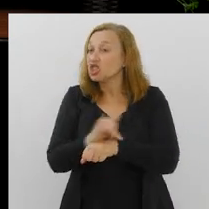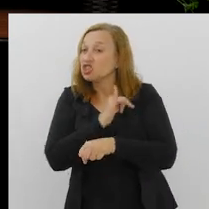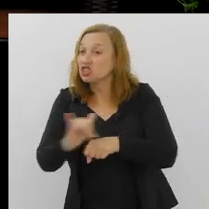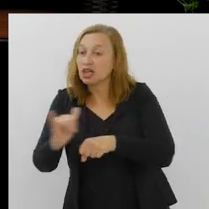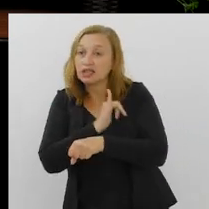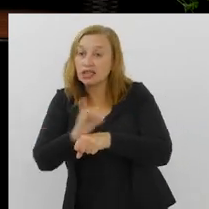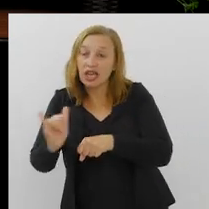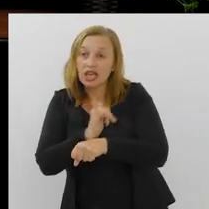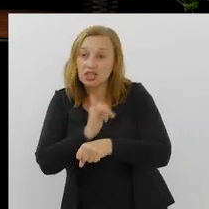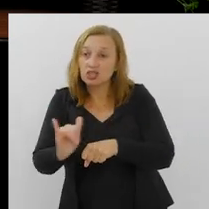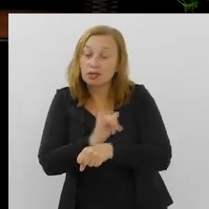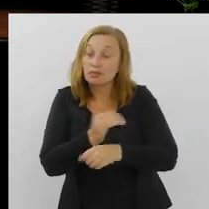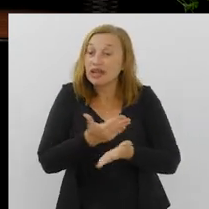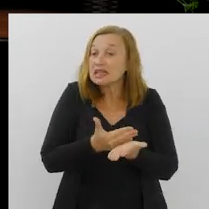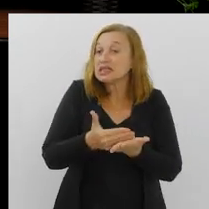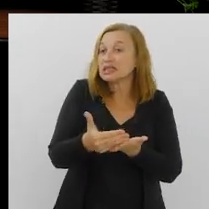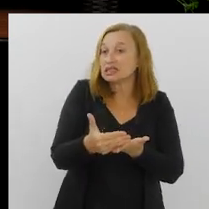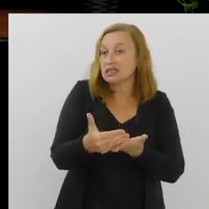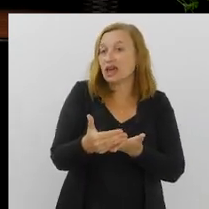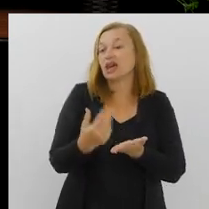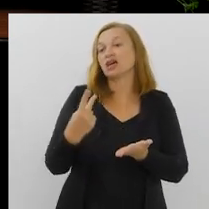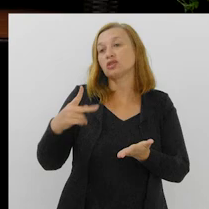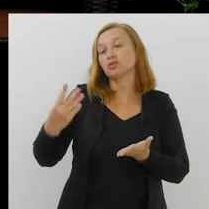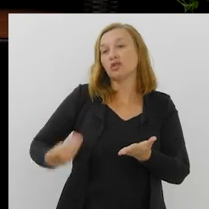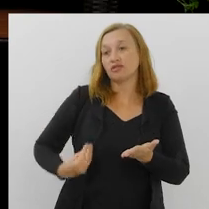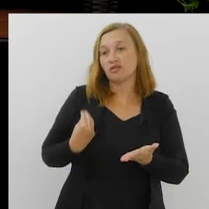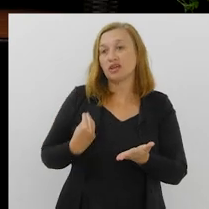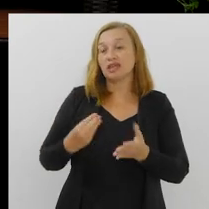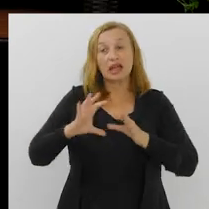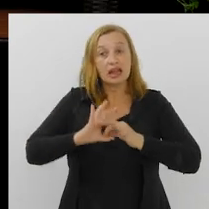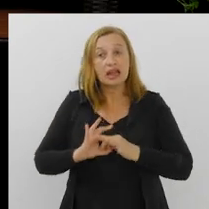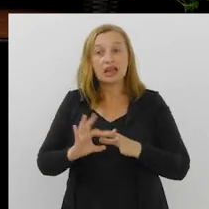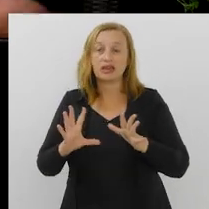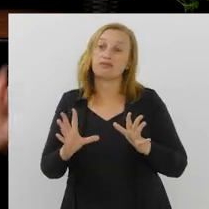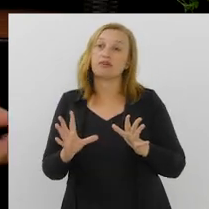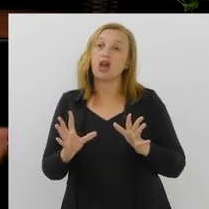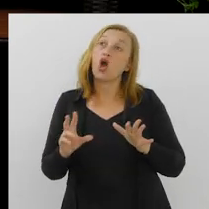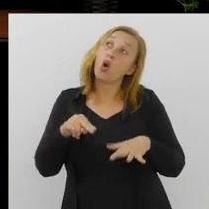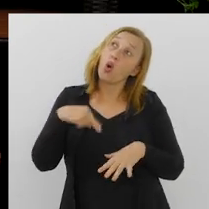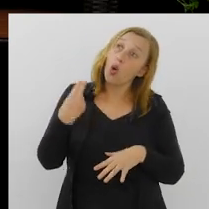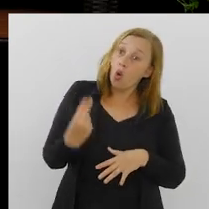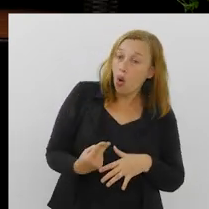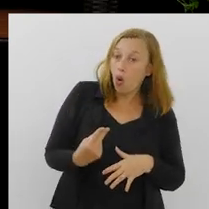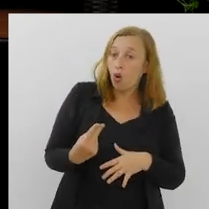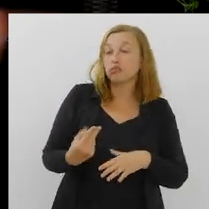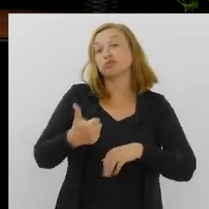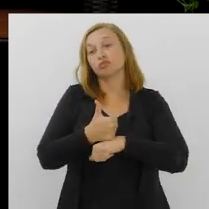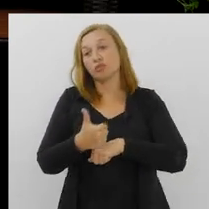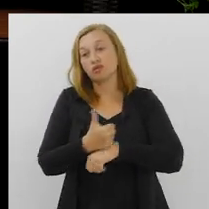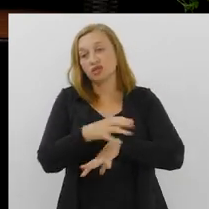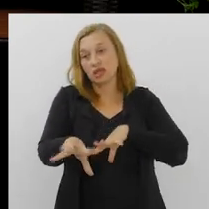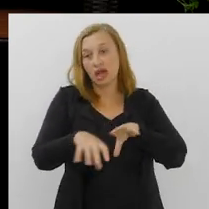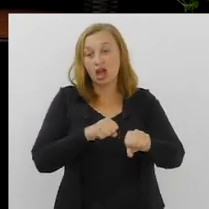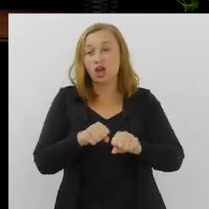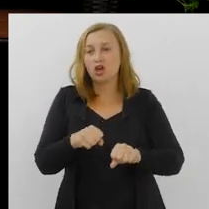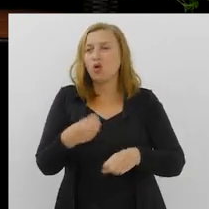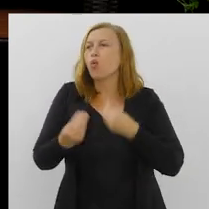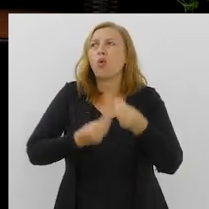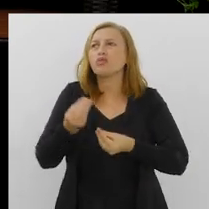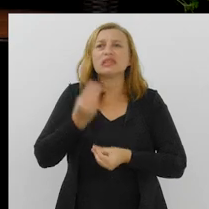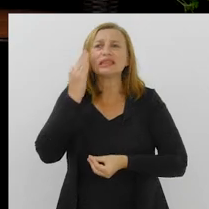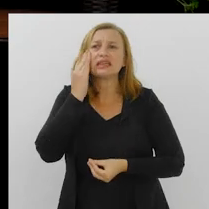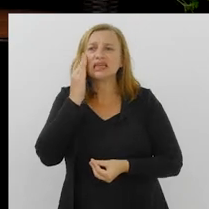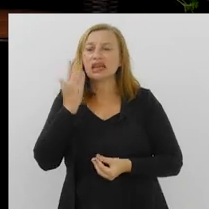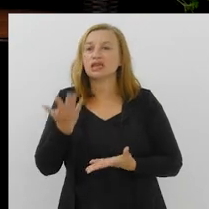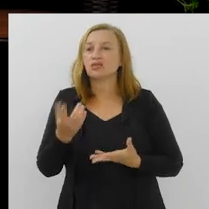advogado mecanismos e instrumentos para ele começar a sua vida autônoma, se for o caso, ou se profissionalizar.